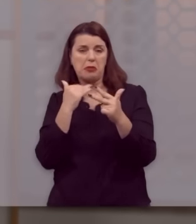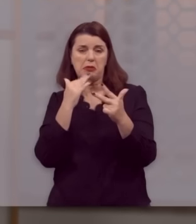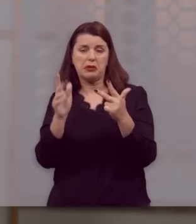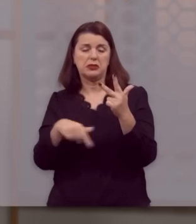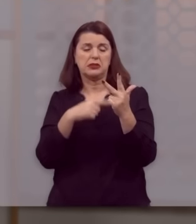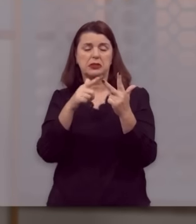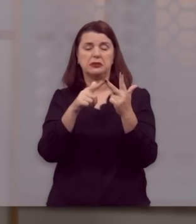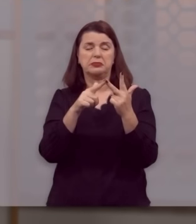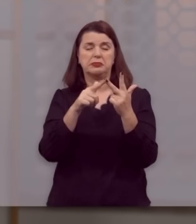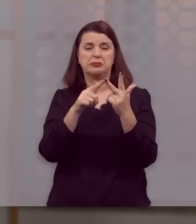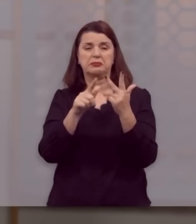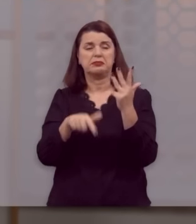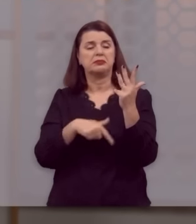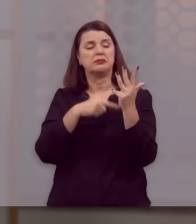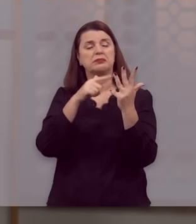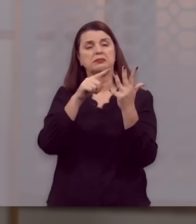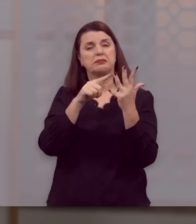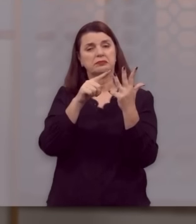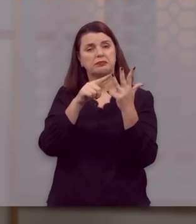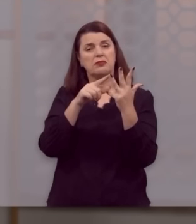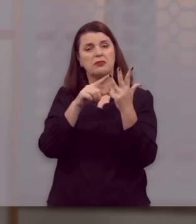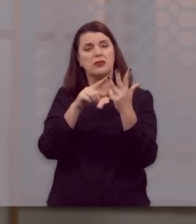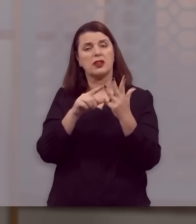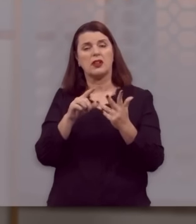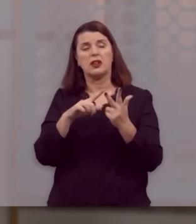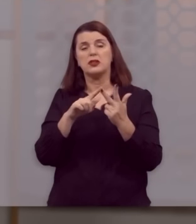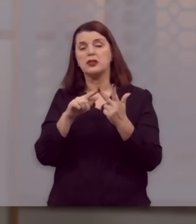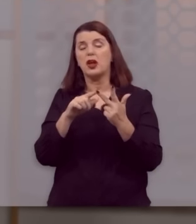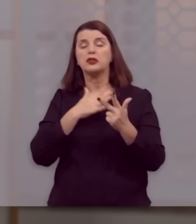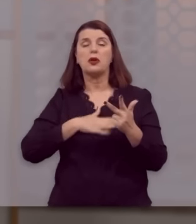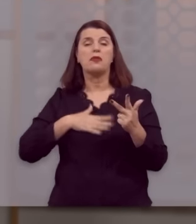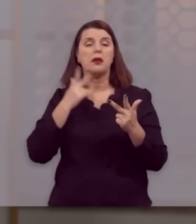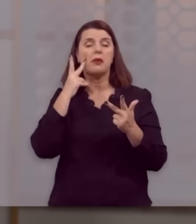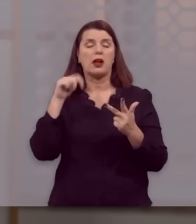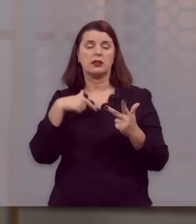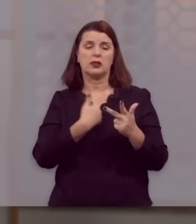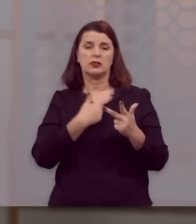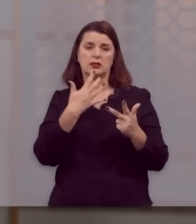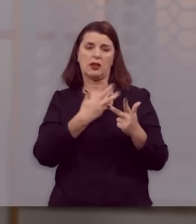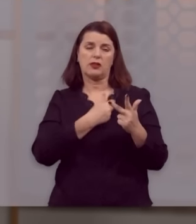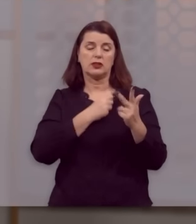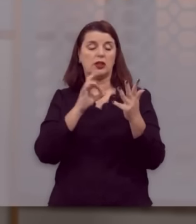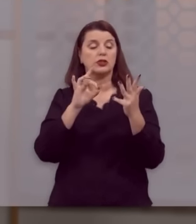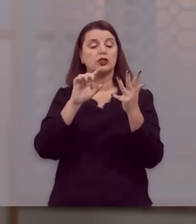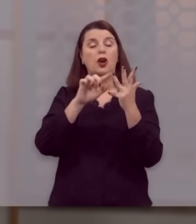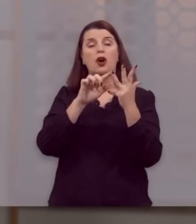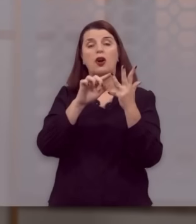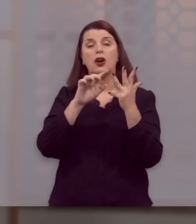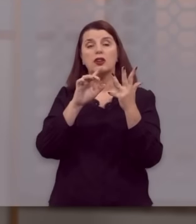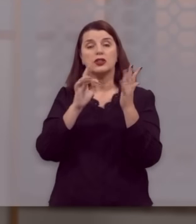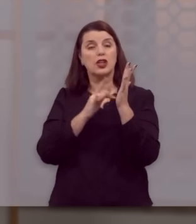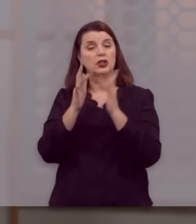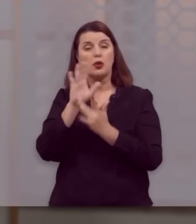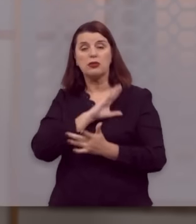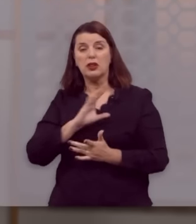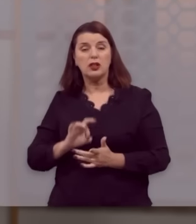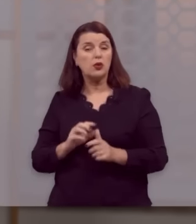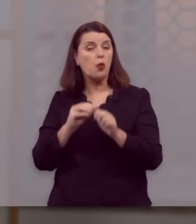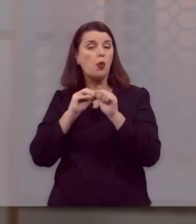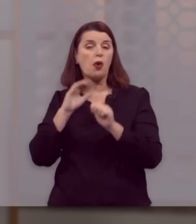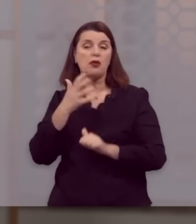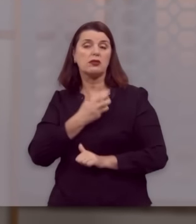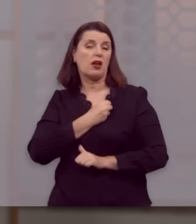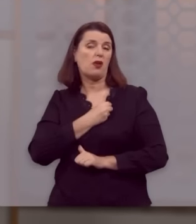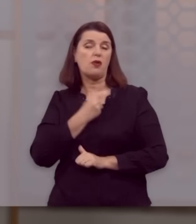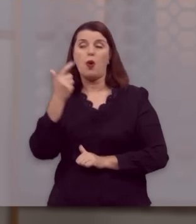Só a fé em Cristo. É suficiente para a nossa salvação. É só Cristo quem salva. Não